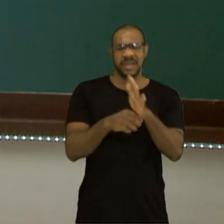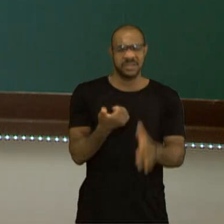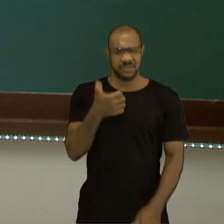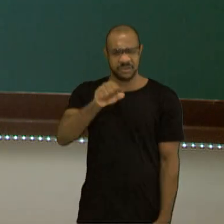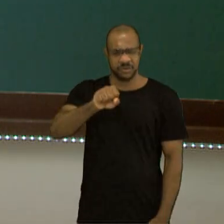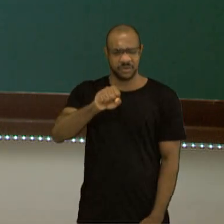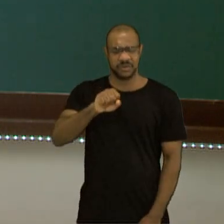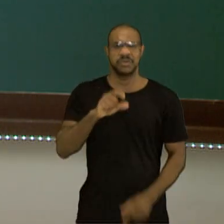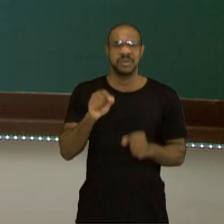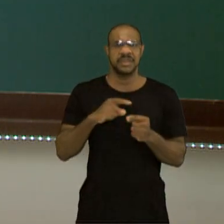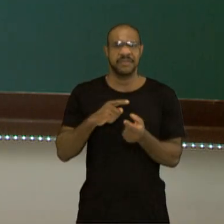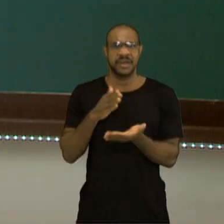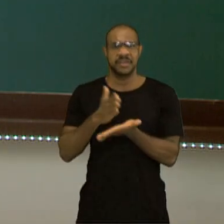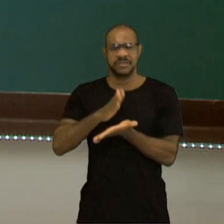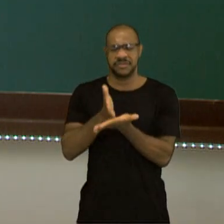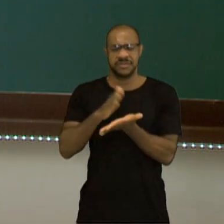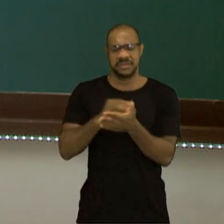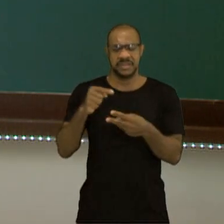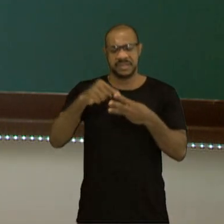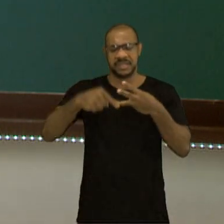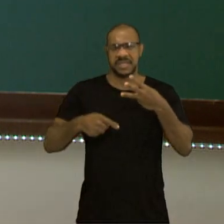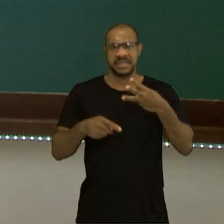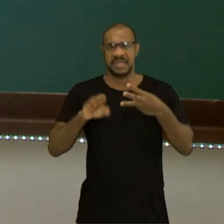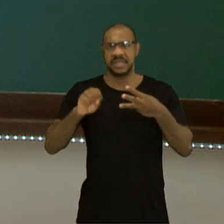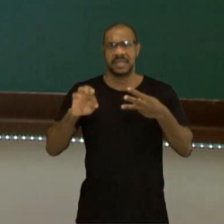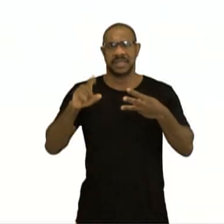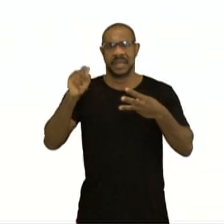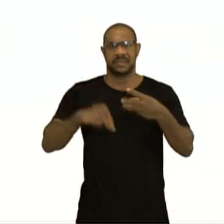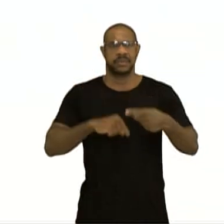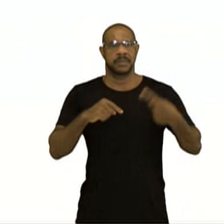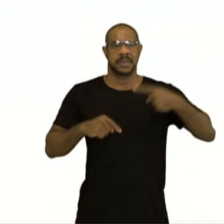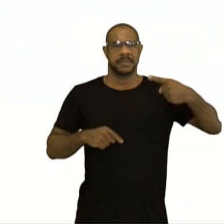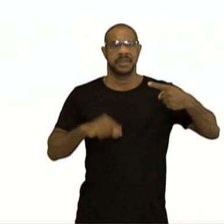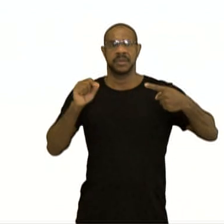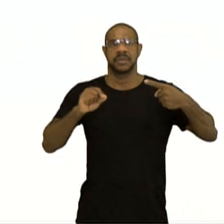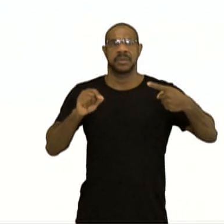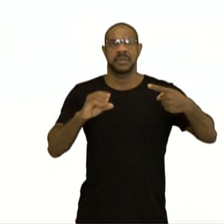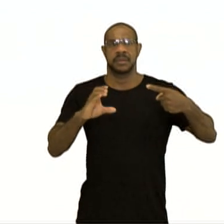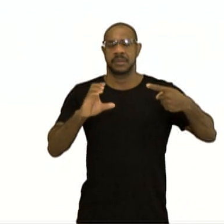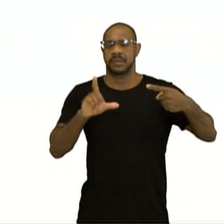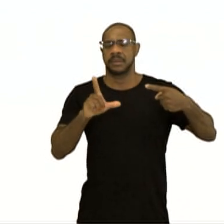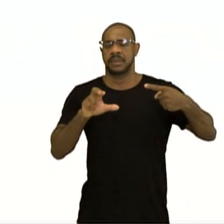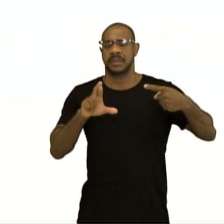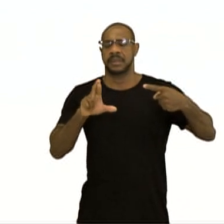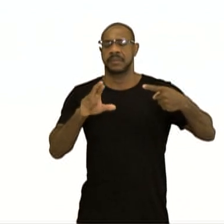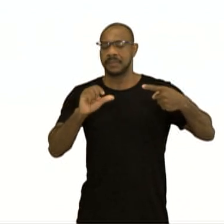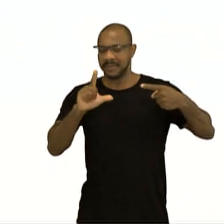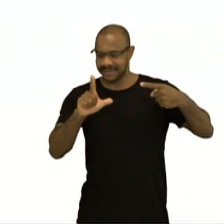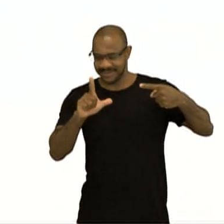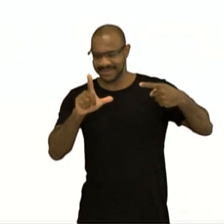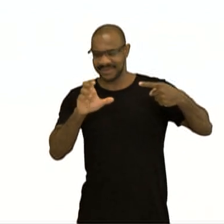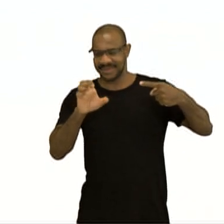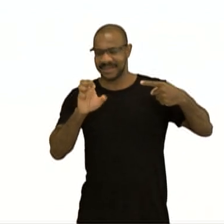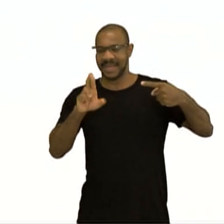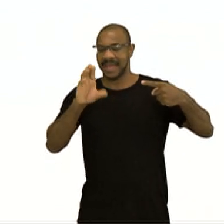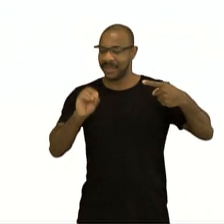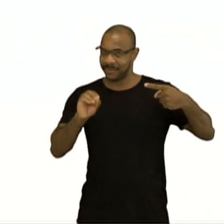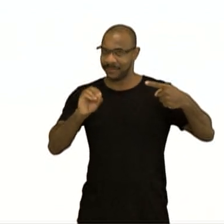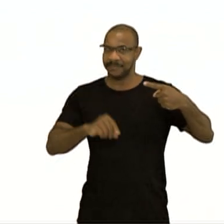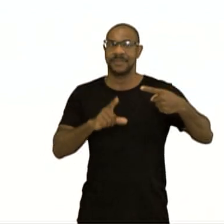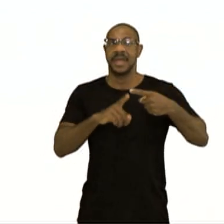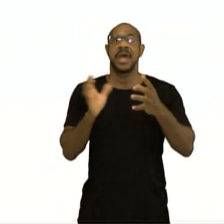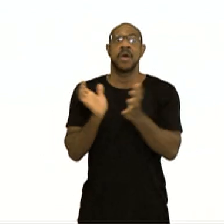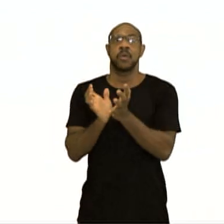estava dividida em três estados. O primeiro estado era o clero, que eram os membros da Igreja Católica, viviam